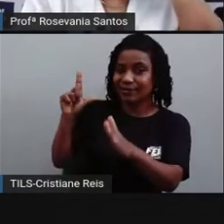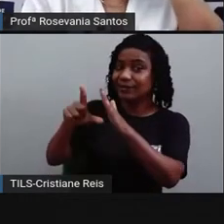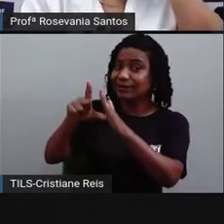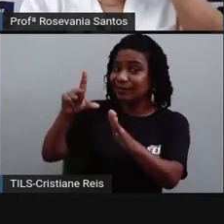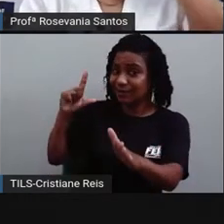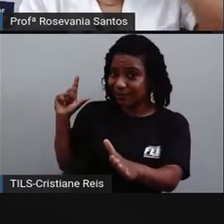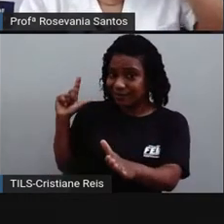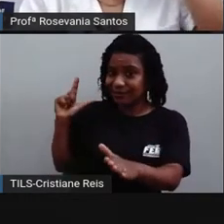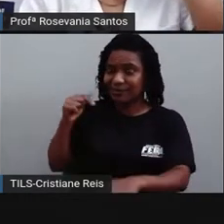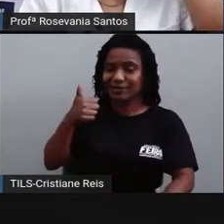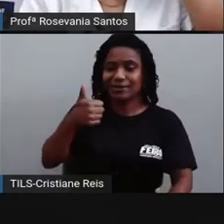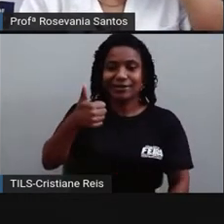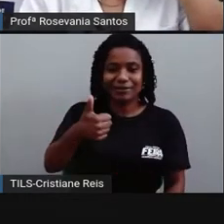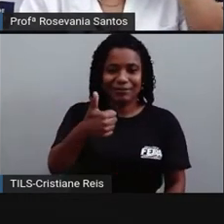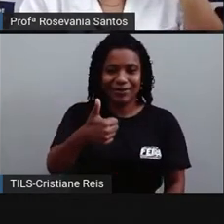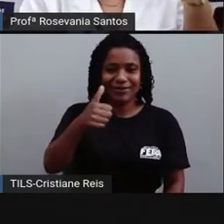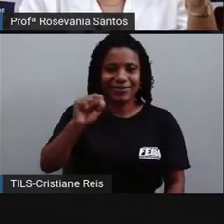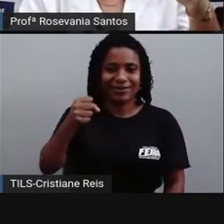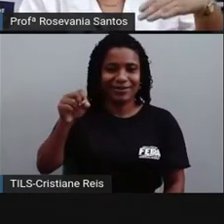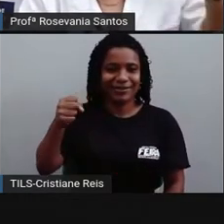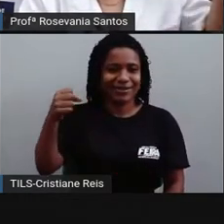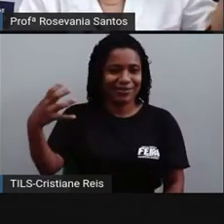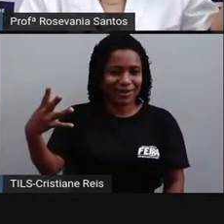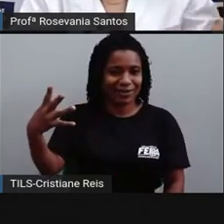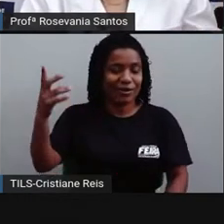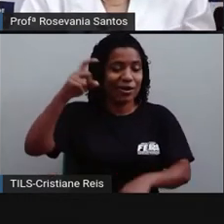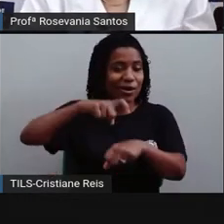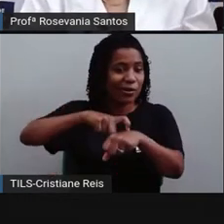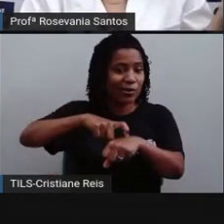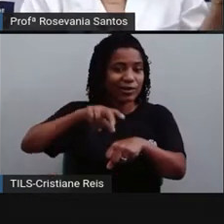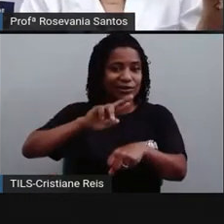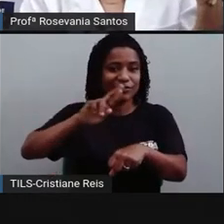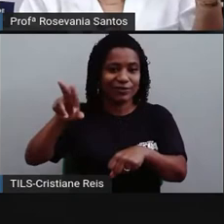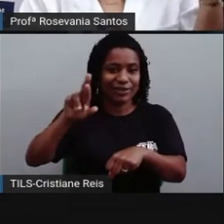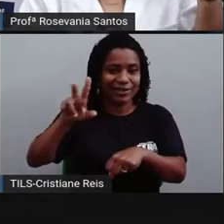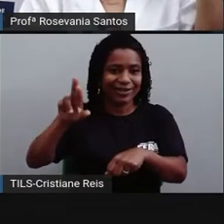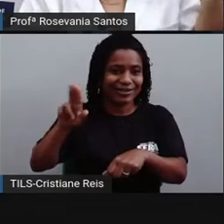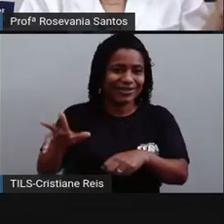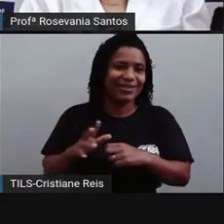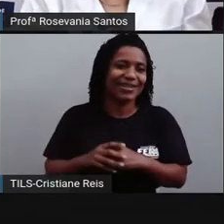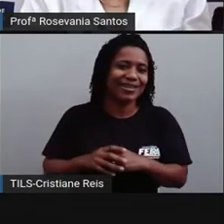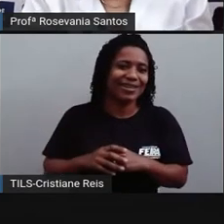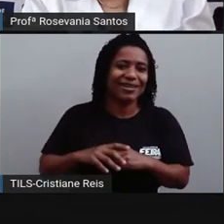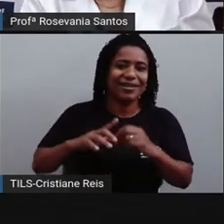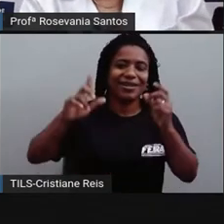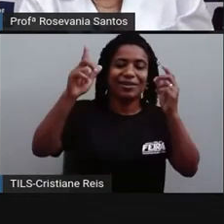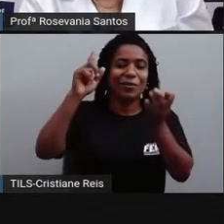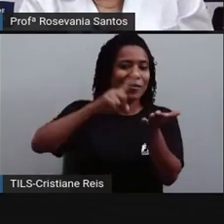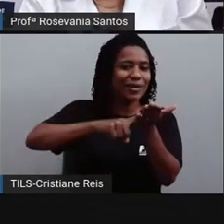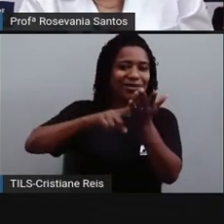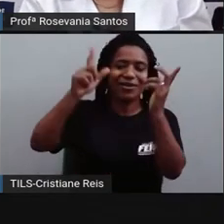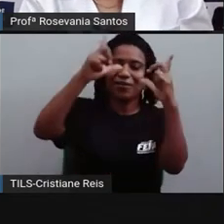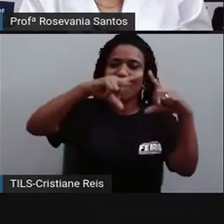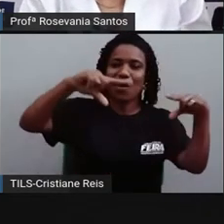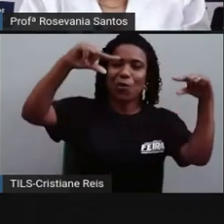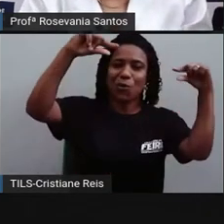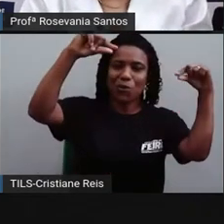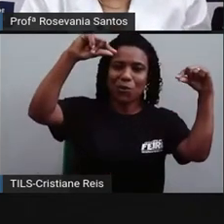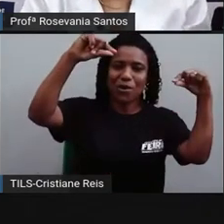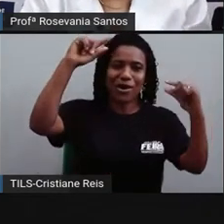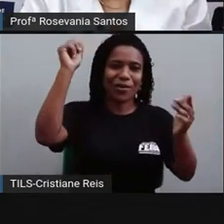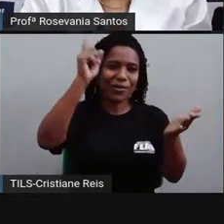formas, mas de qualquer forma, também, por exemplo, lá não sei quantas luas vamos fazer determinado tipo de compromisso.